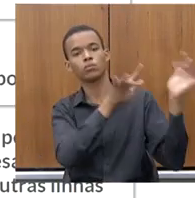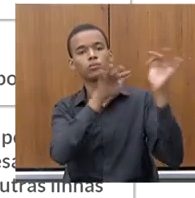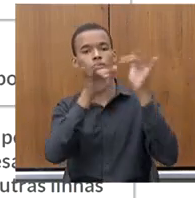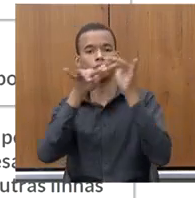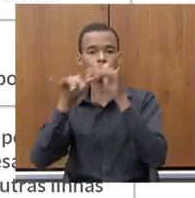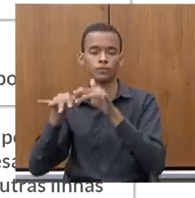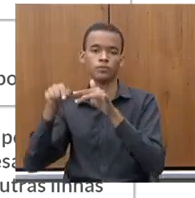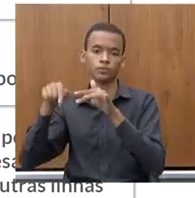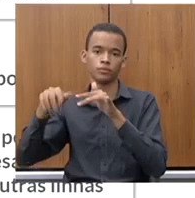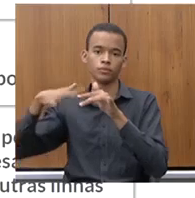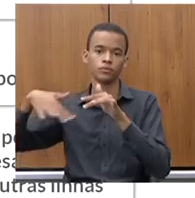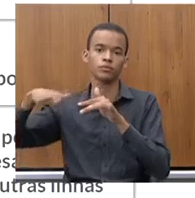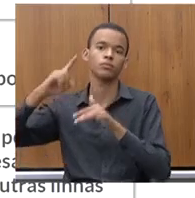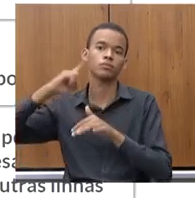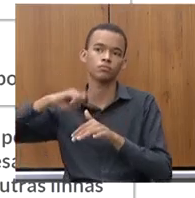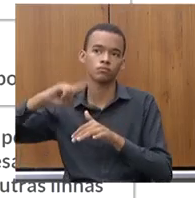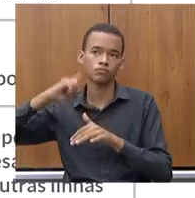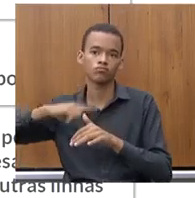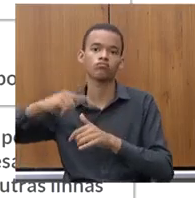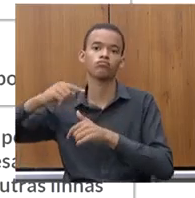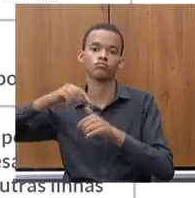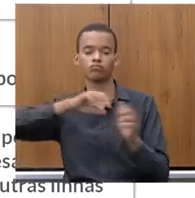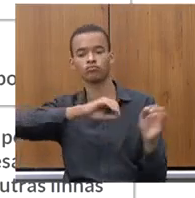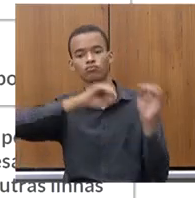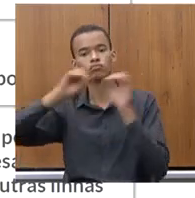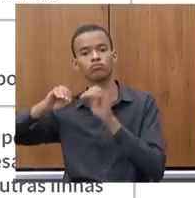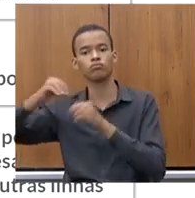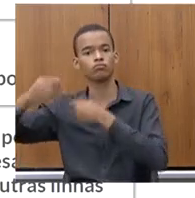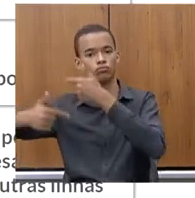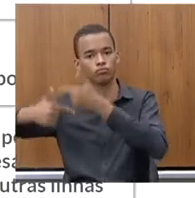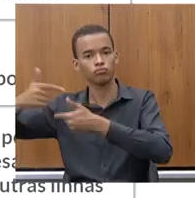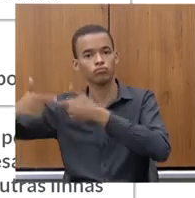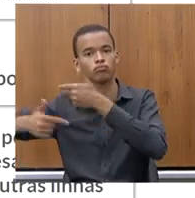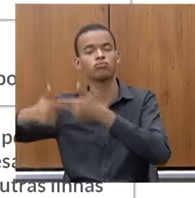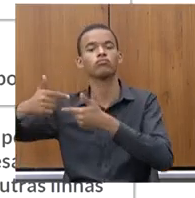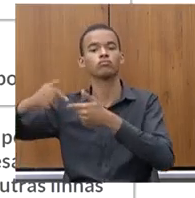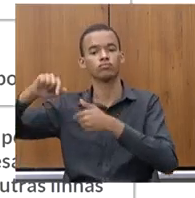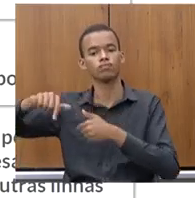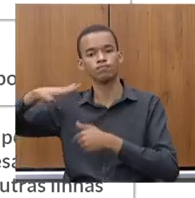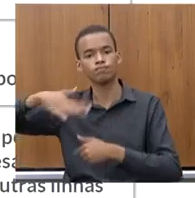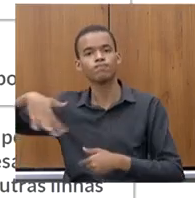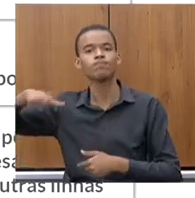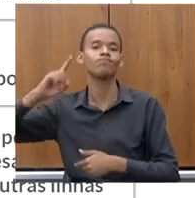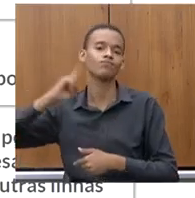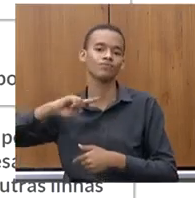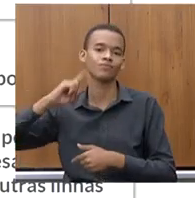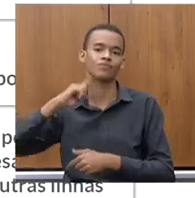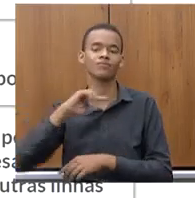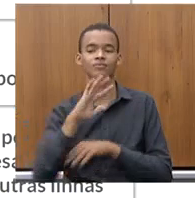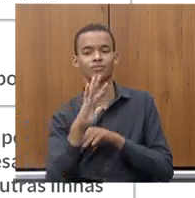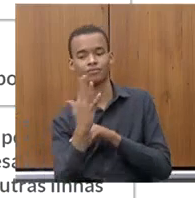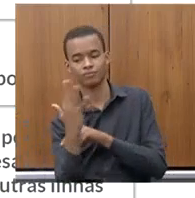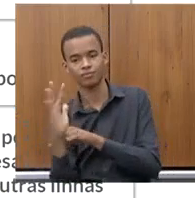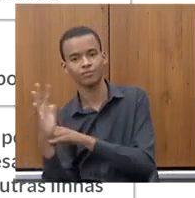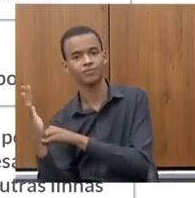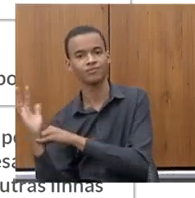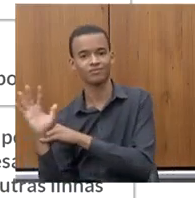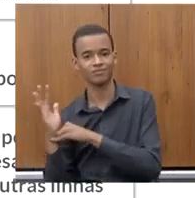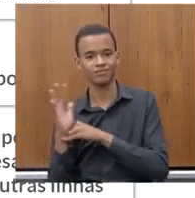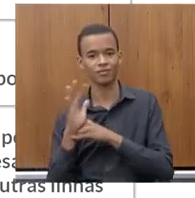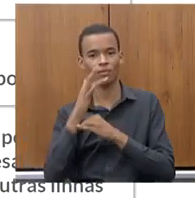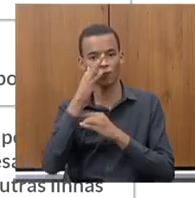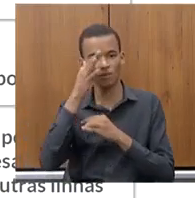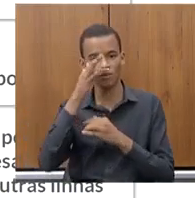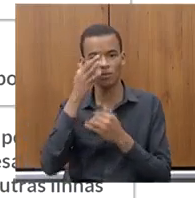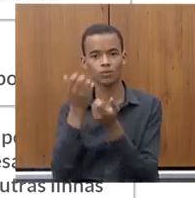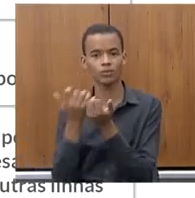de P&D. São empregos de qualidade e é tornar esse jardim bonito para que as borboletas aqui fiquem. Quem são essas